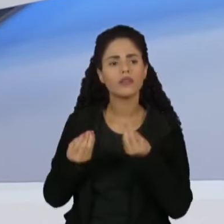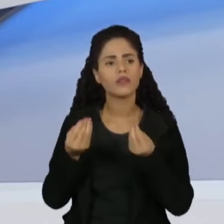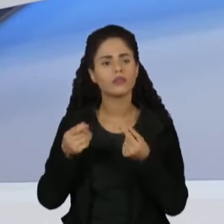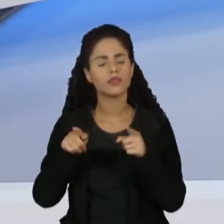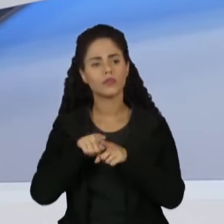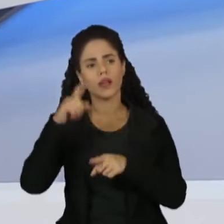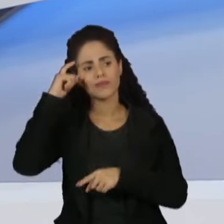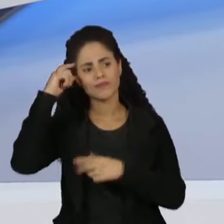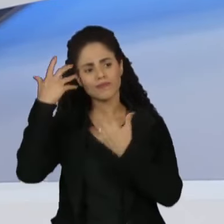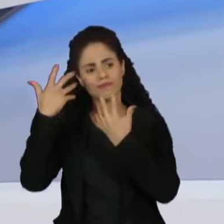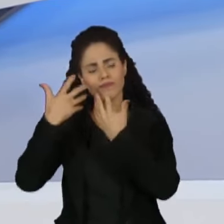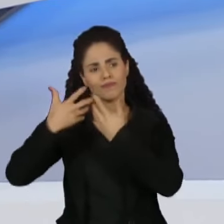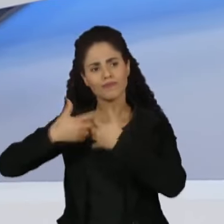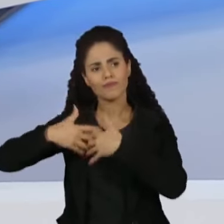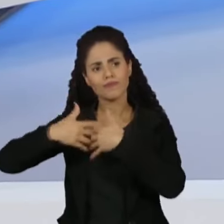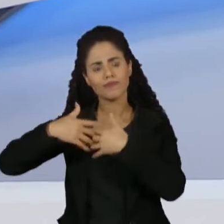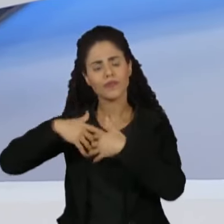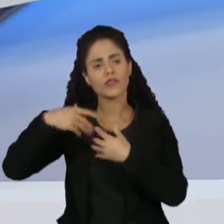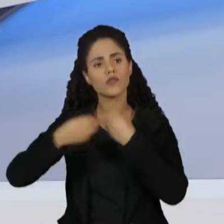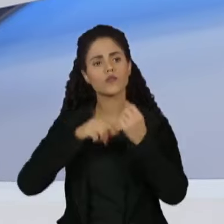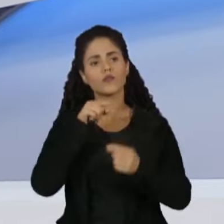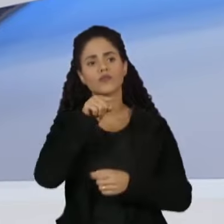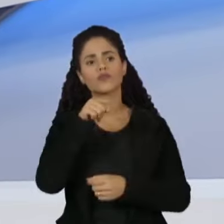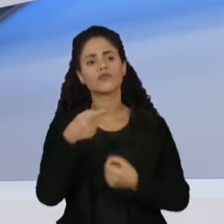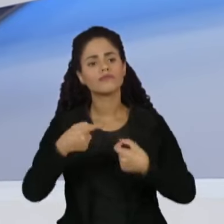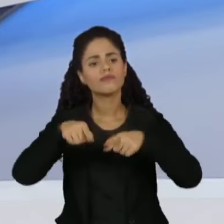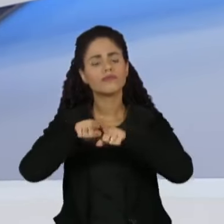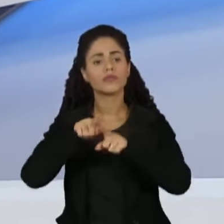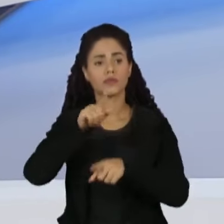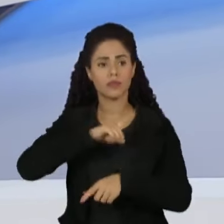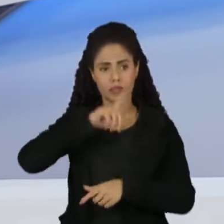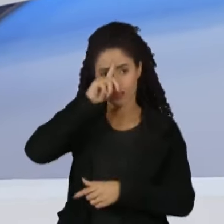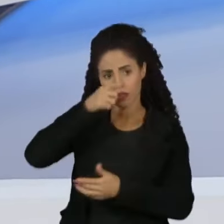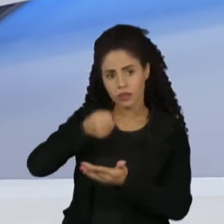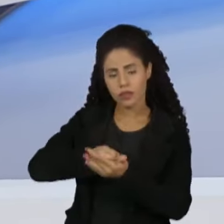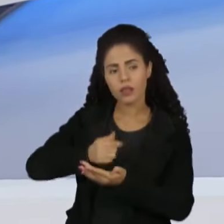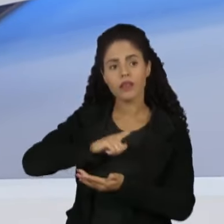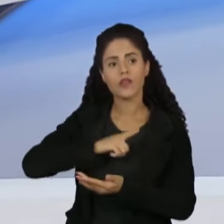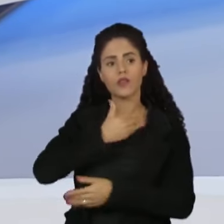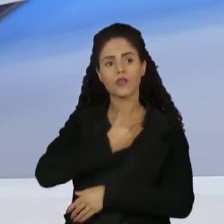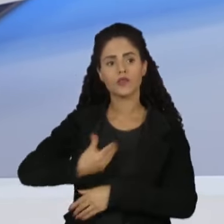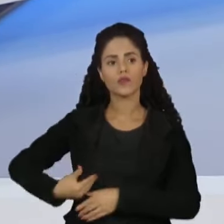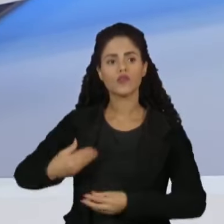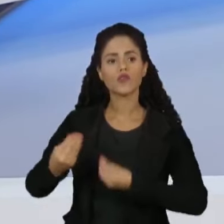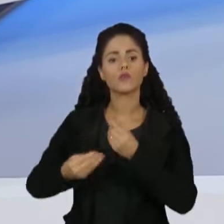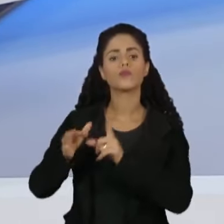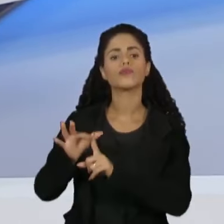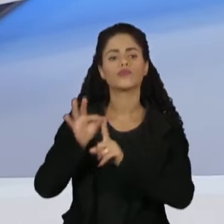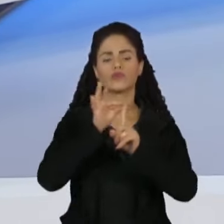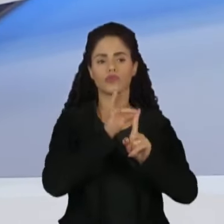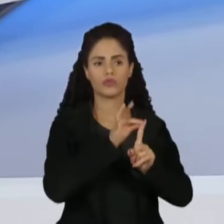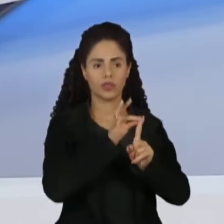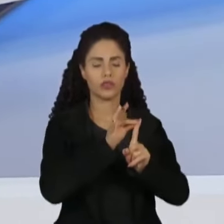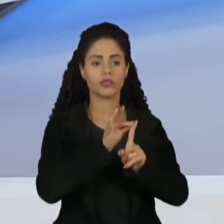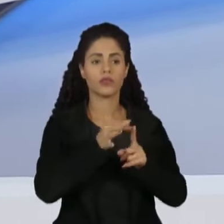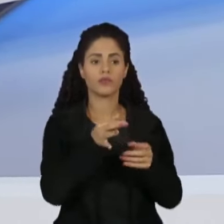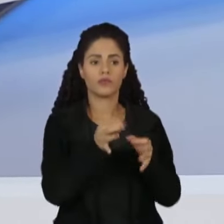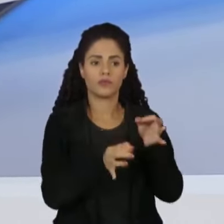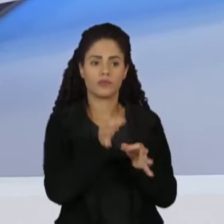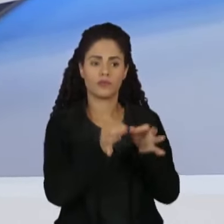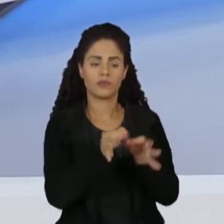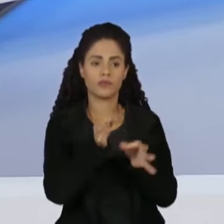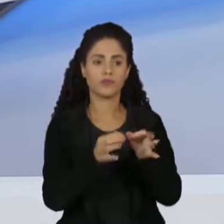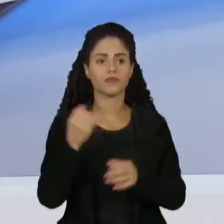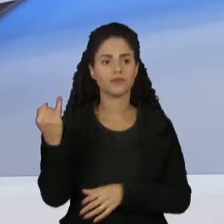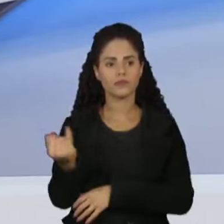também reflete o quanto o senhor está envolvido nestas decisões de governo, indicações aos tribunais e um tão